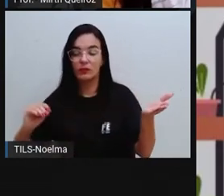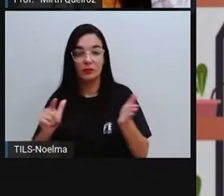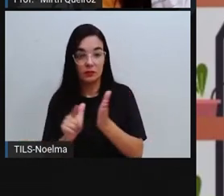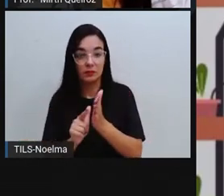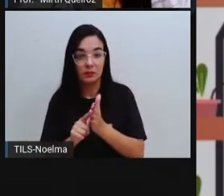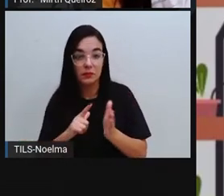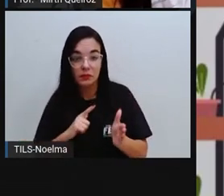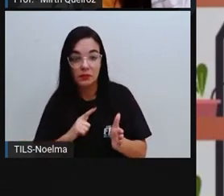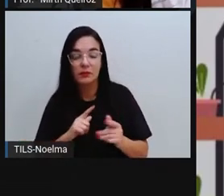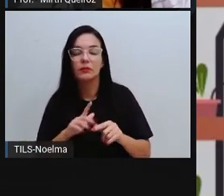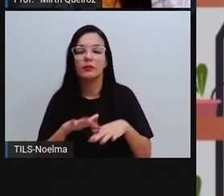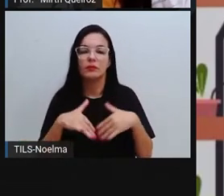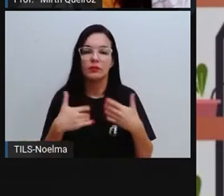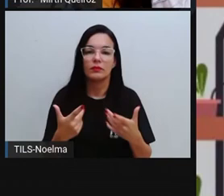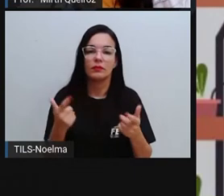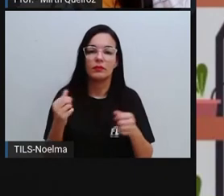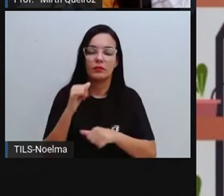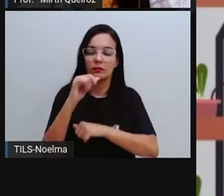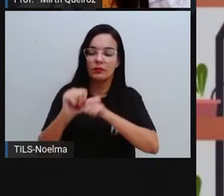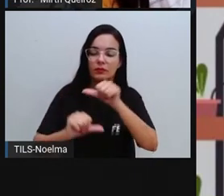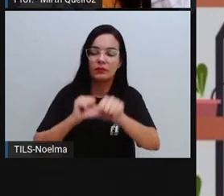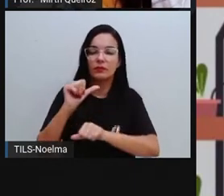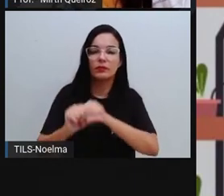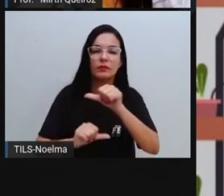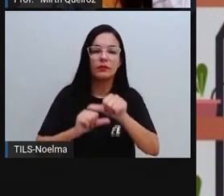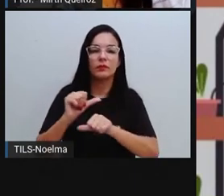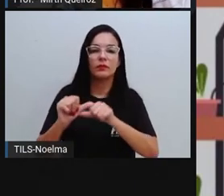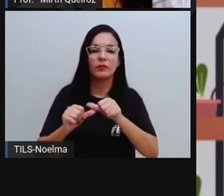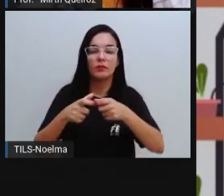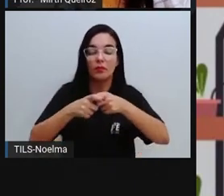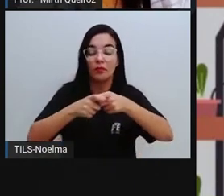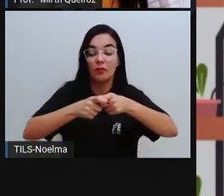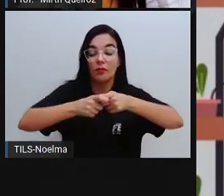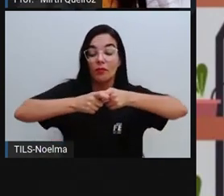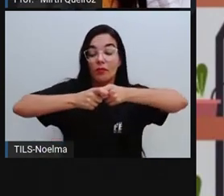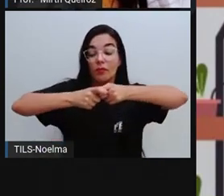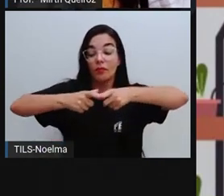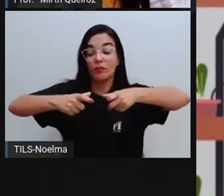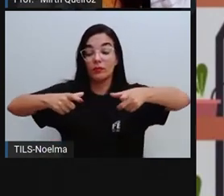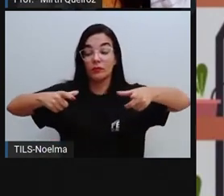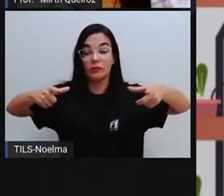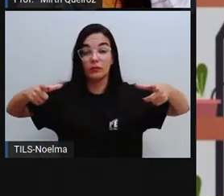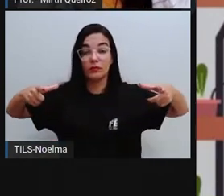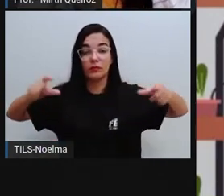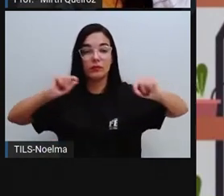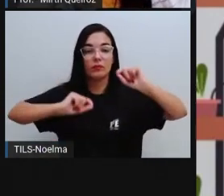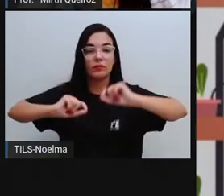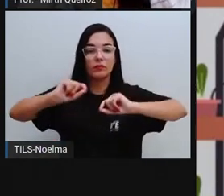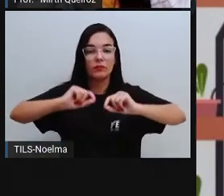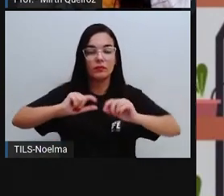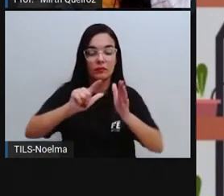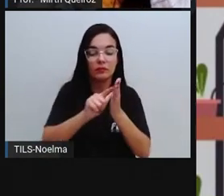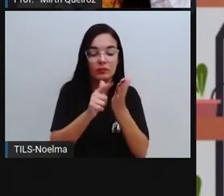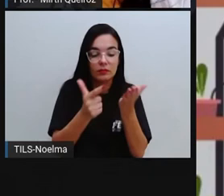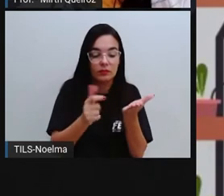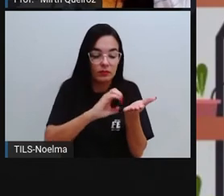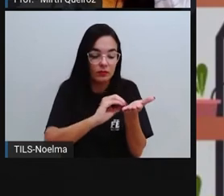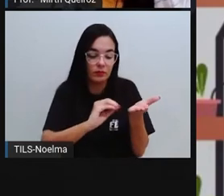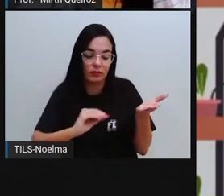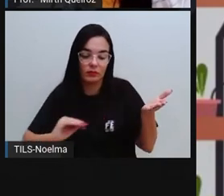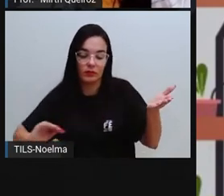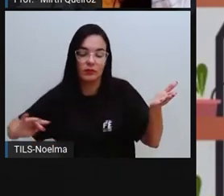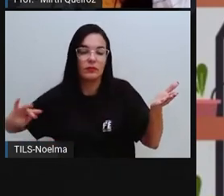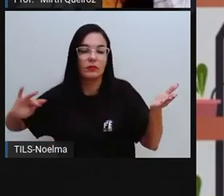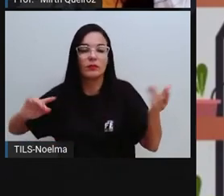E o que ele fez? Ele ampliou o potencial do jornalismo impresso.